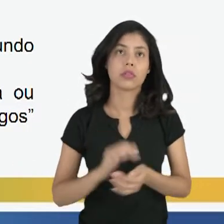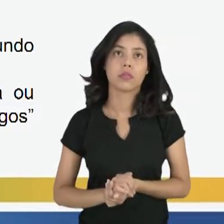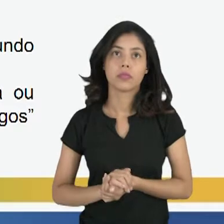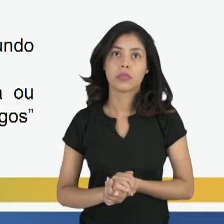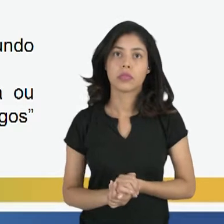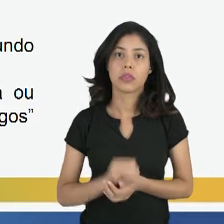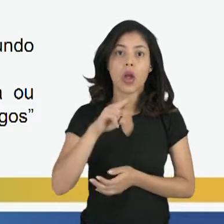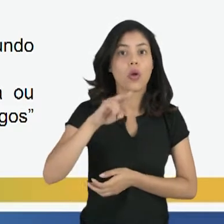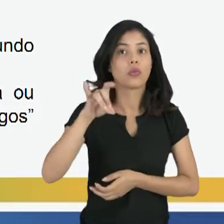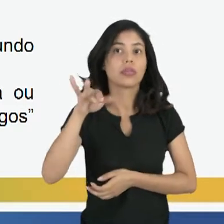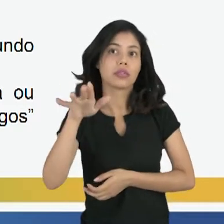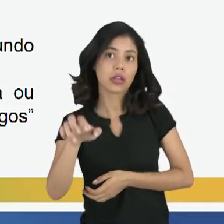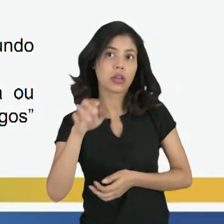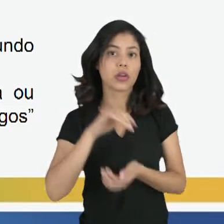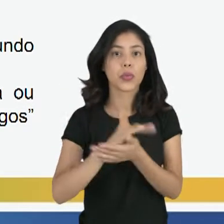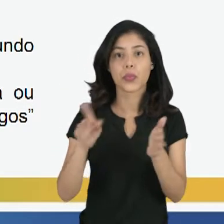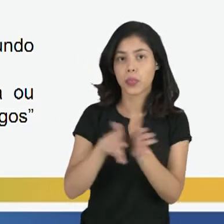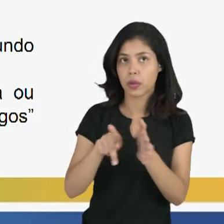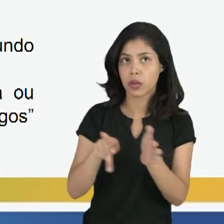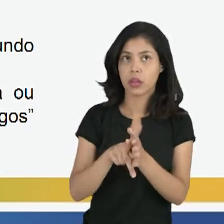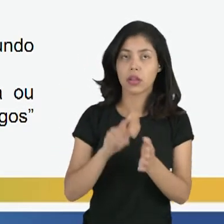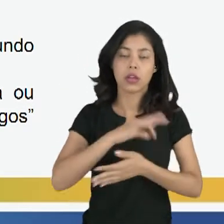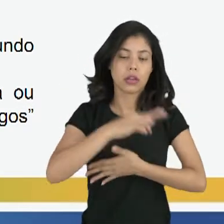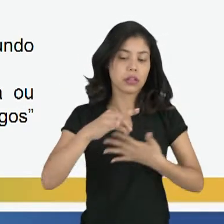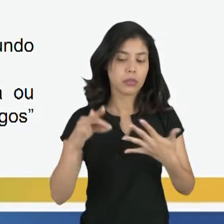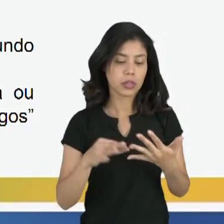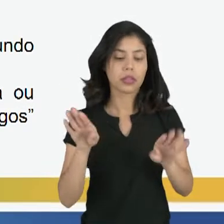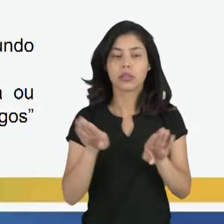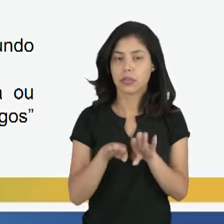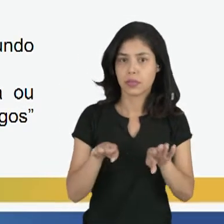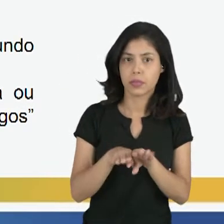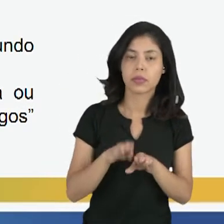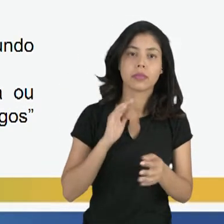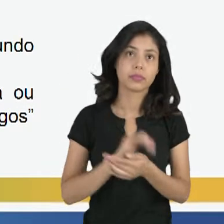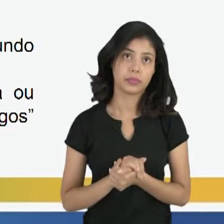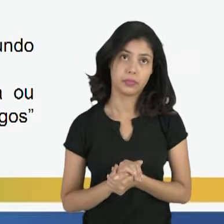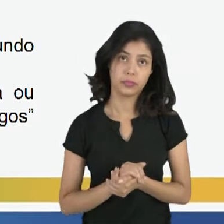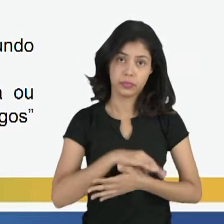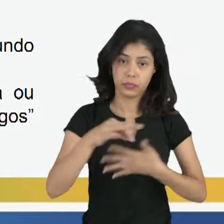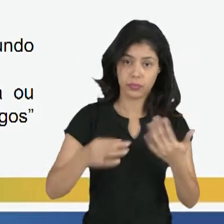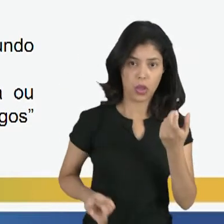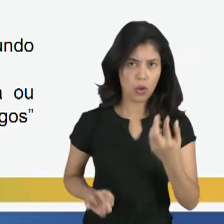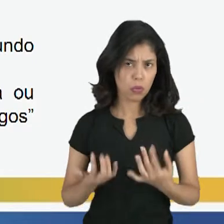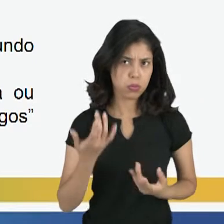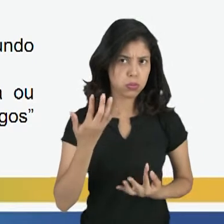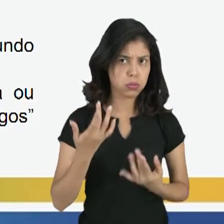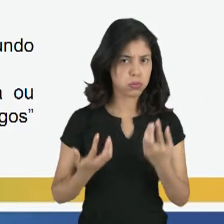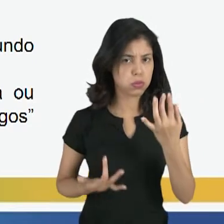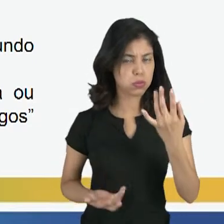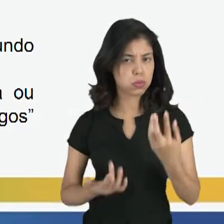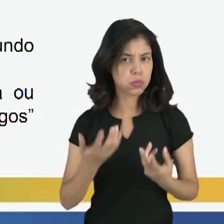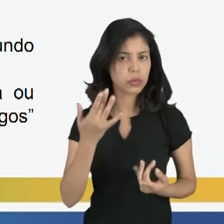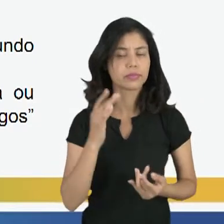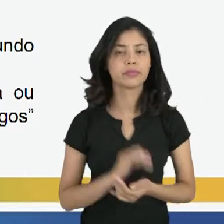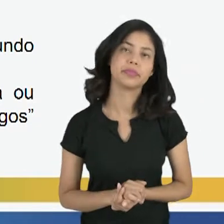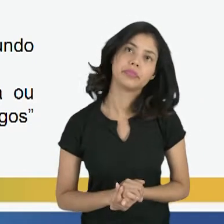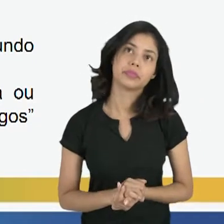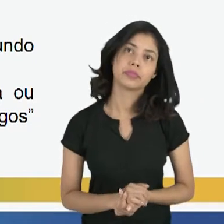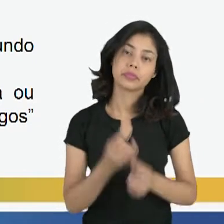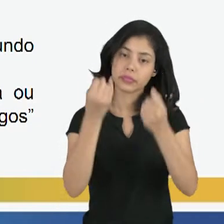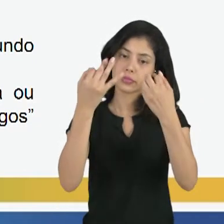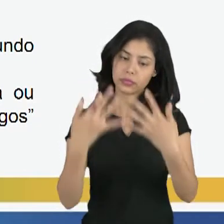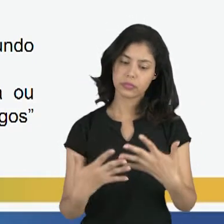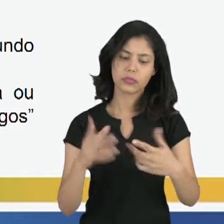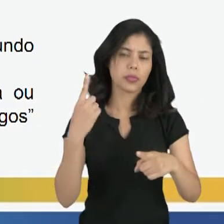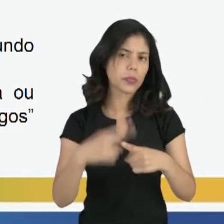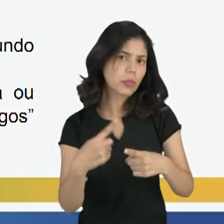unidade elementar e, no caso de Heráclito, o elemento fogo. Ele usava o fogo para tentar explicar.